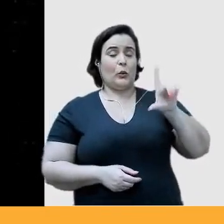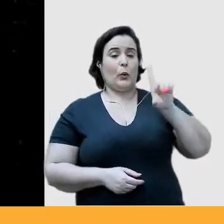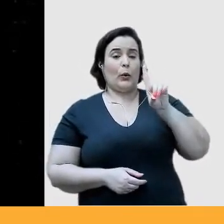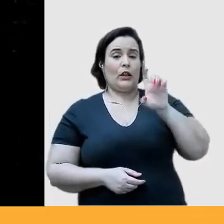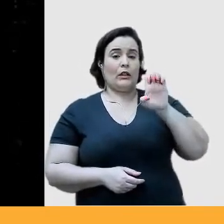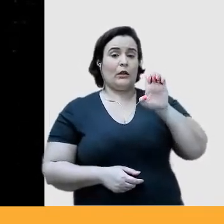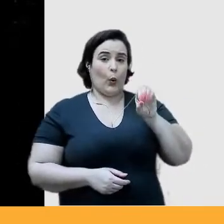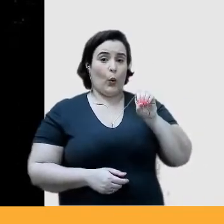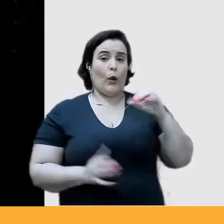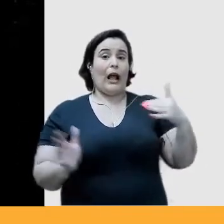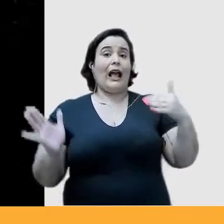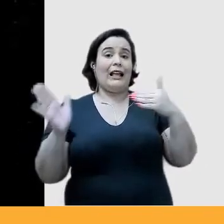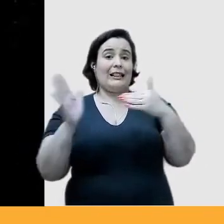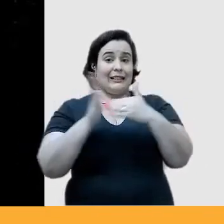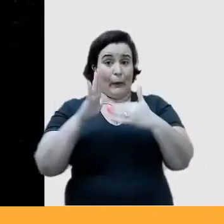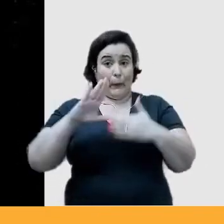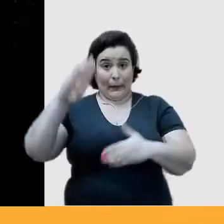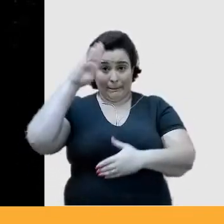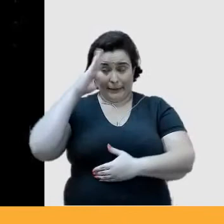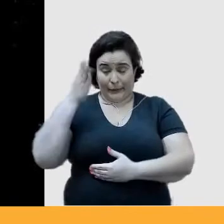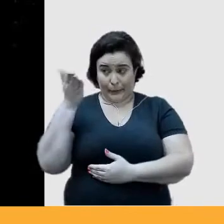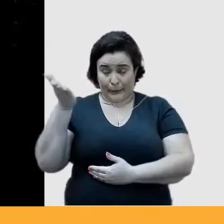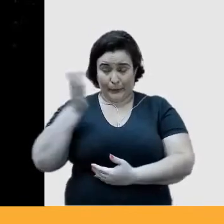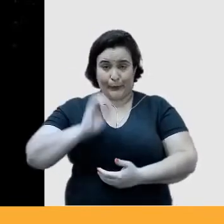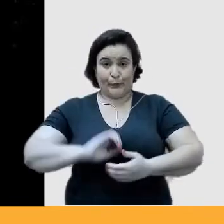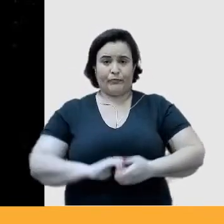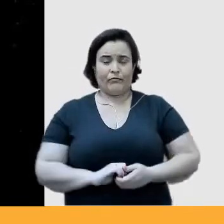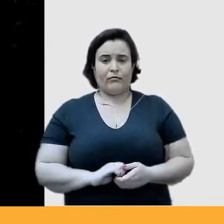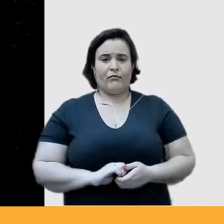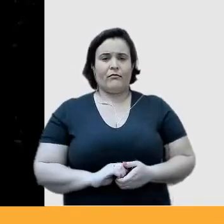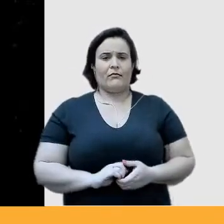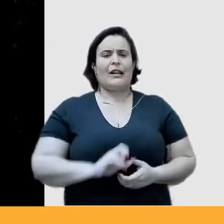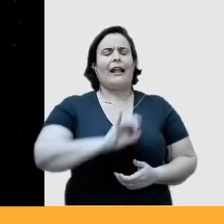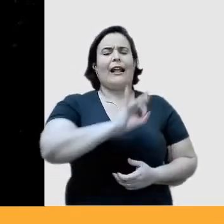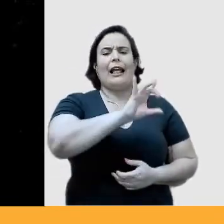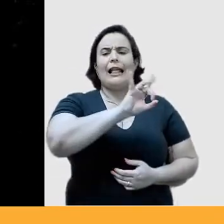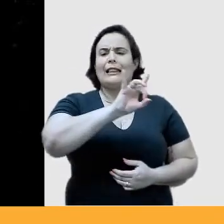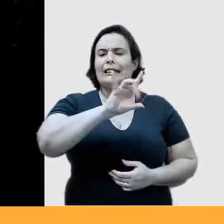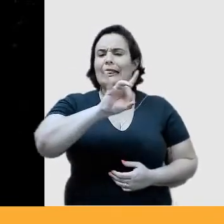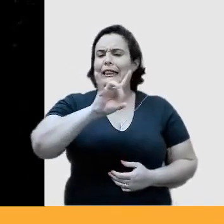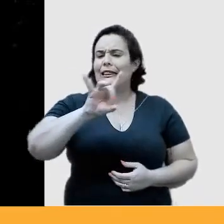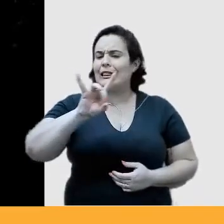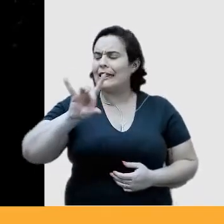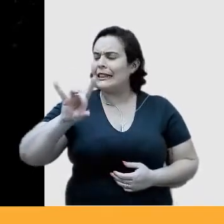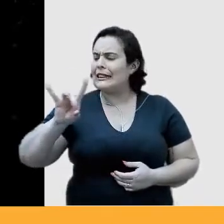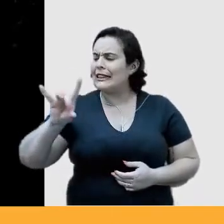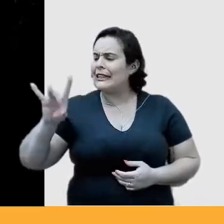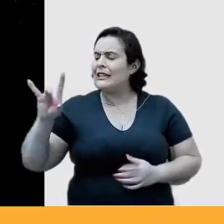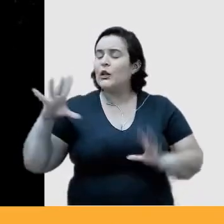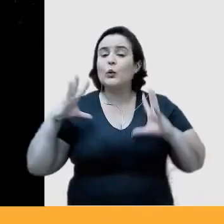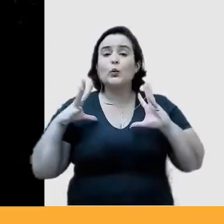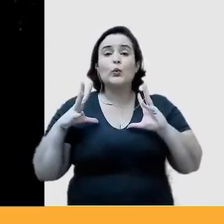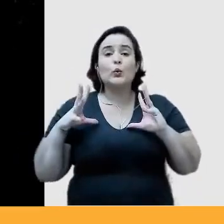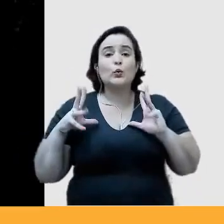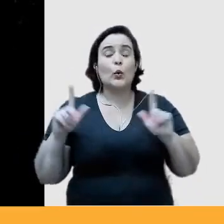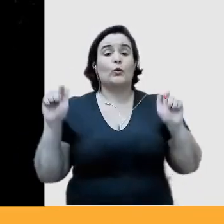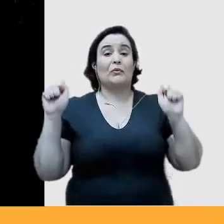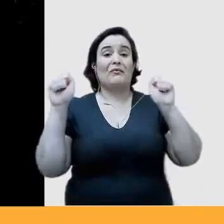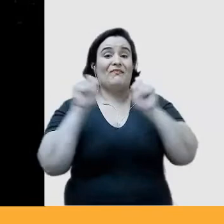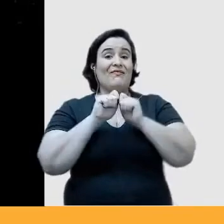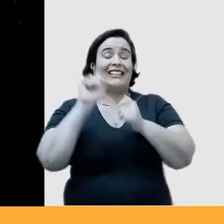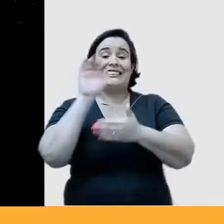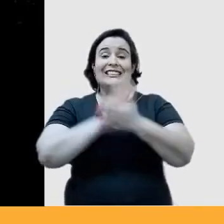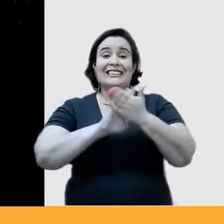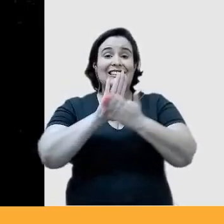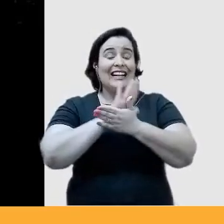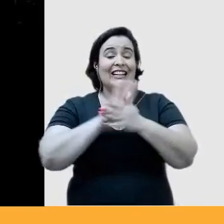até o capitão todos esses governos todos eles não fizeram nada em função